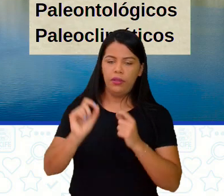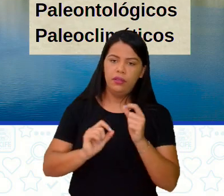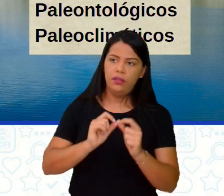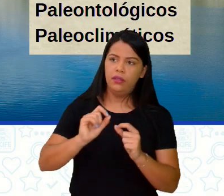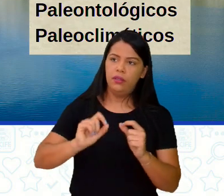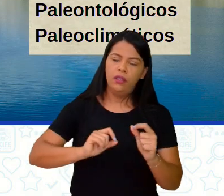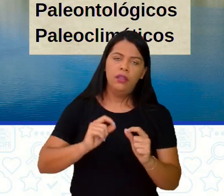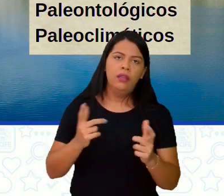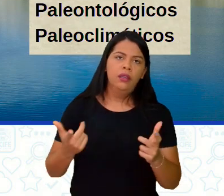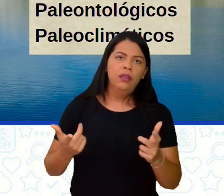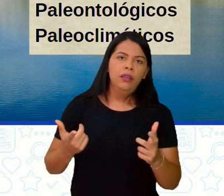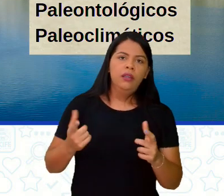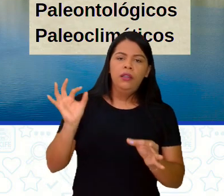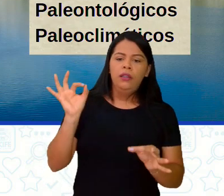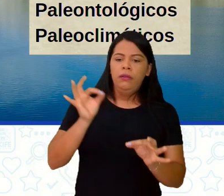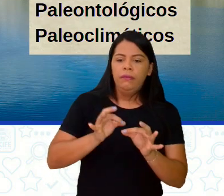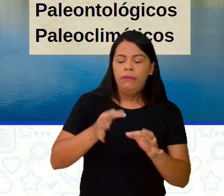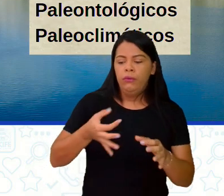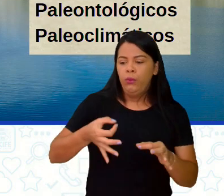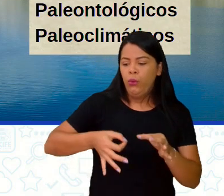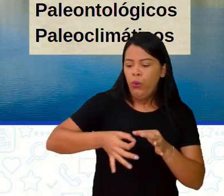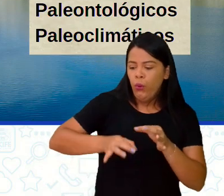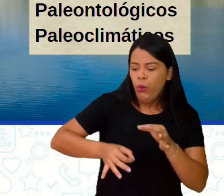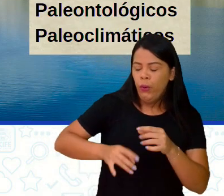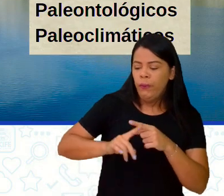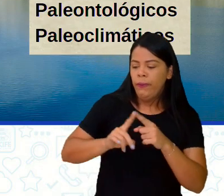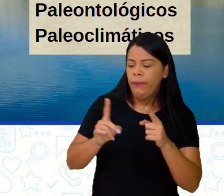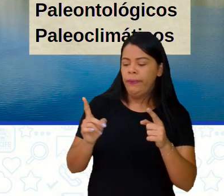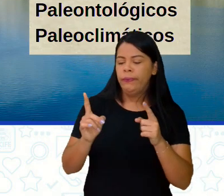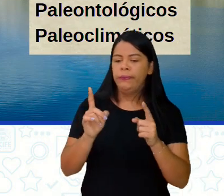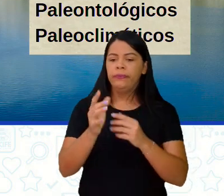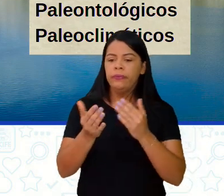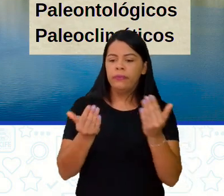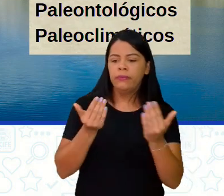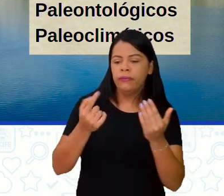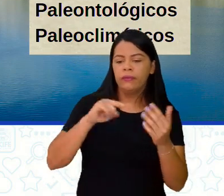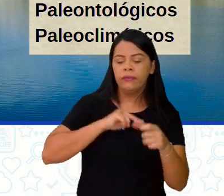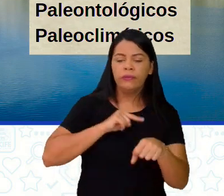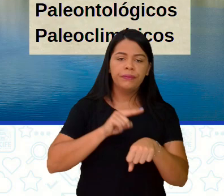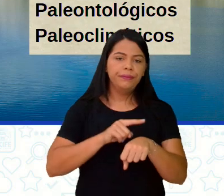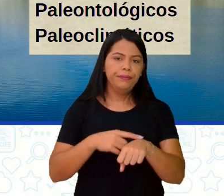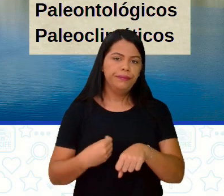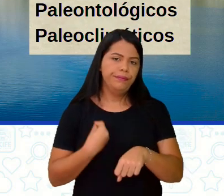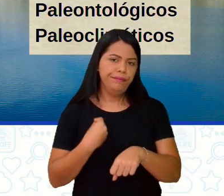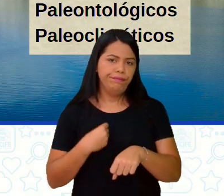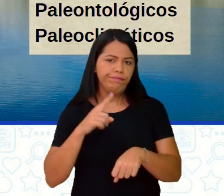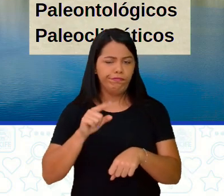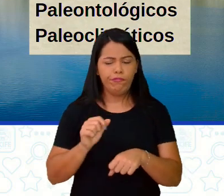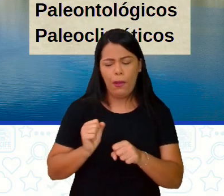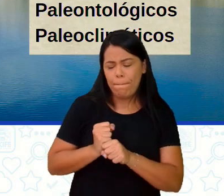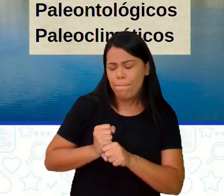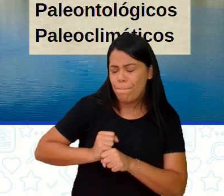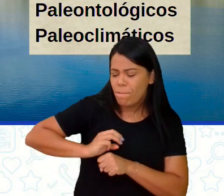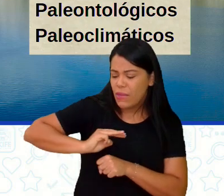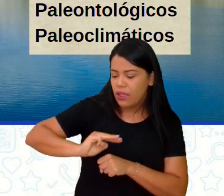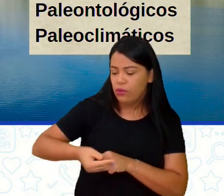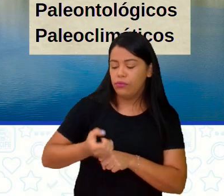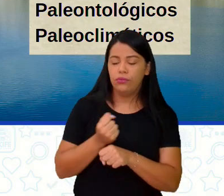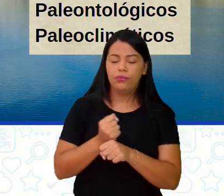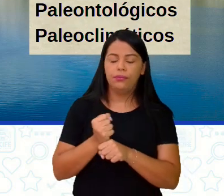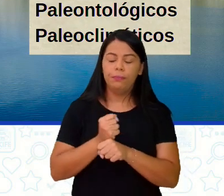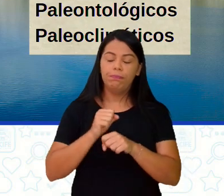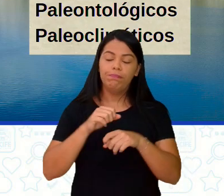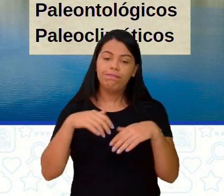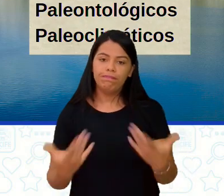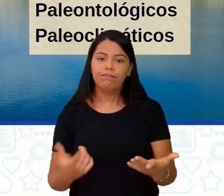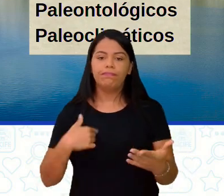de existência, leva aí milhões de anos. E os argumentos que levam, né? A comprovação